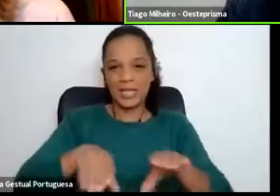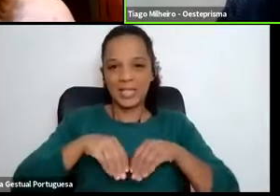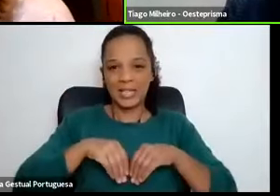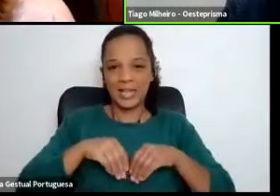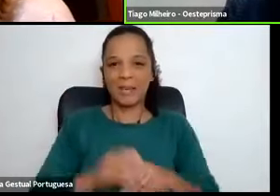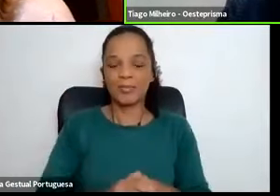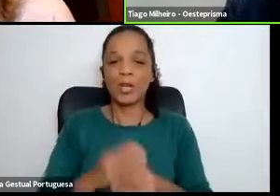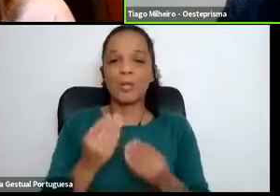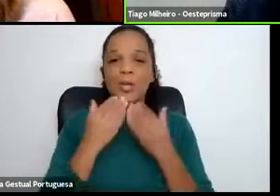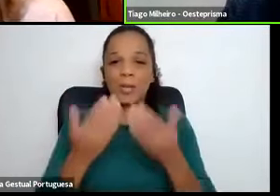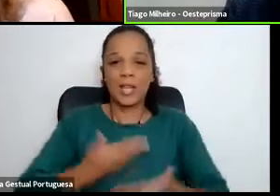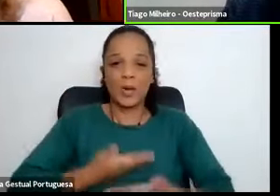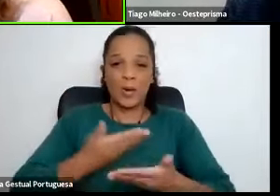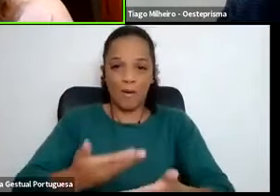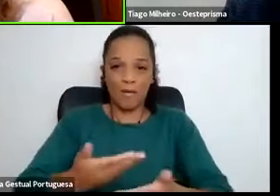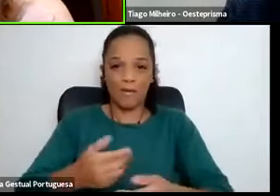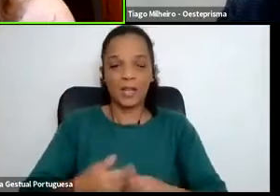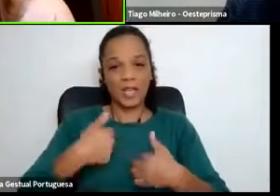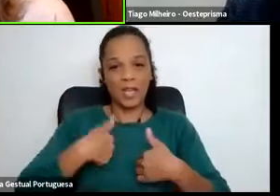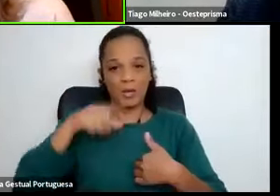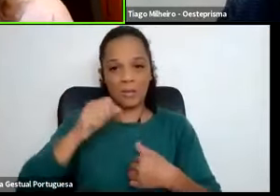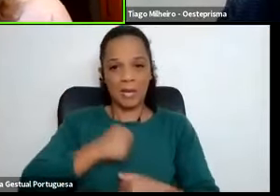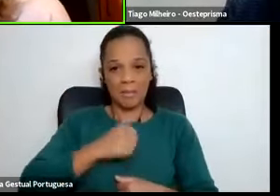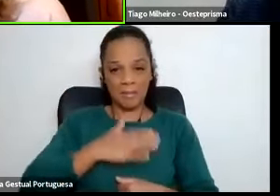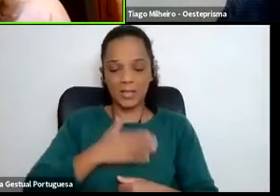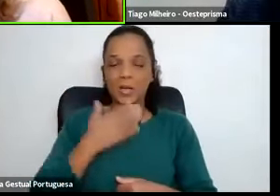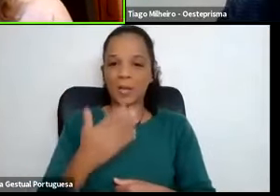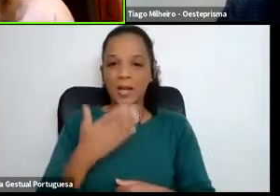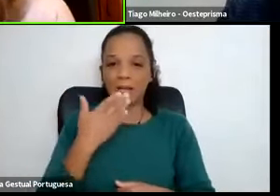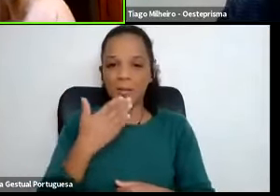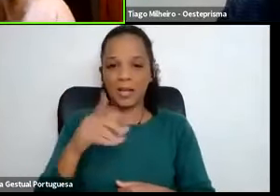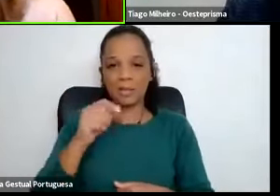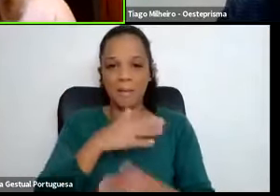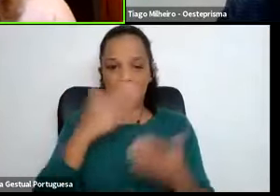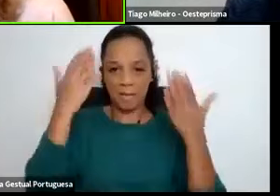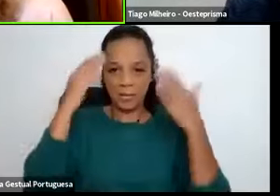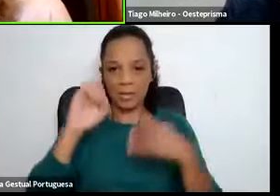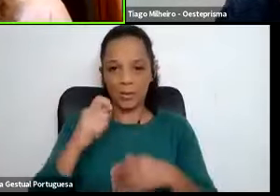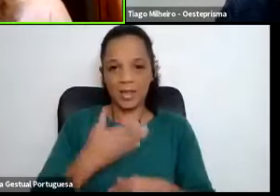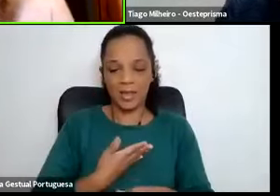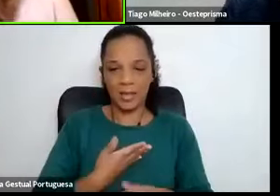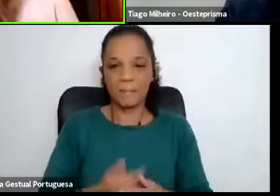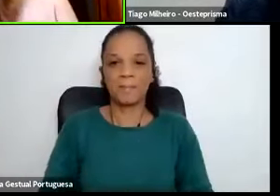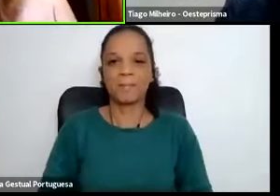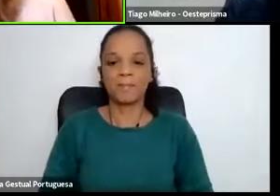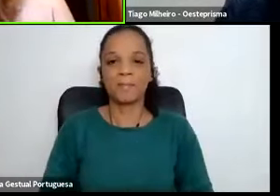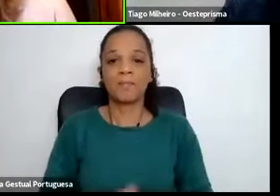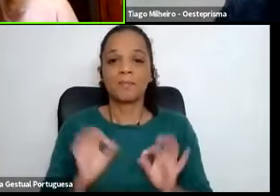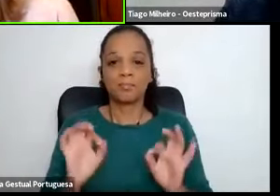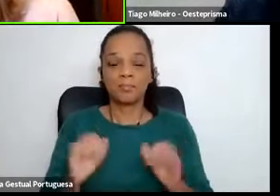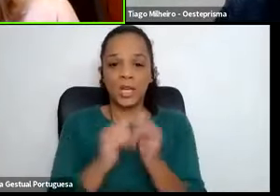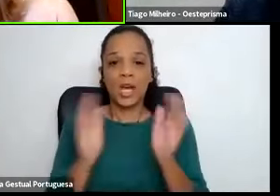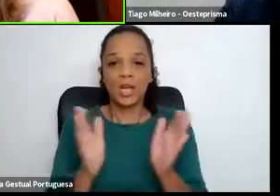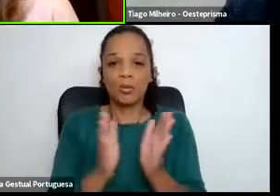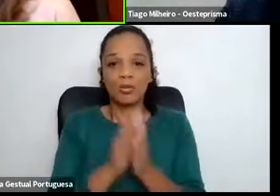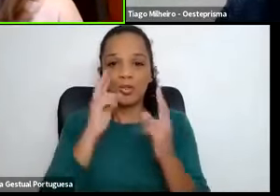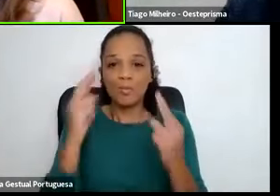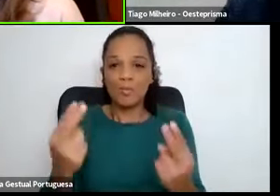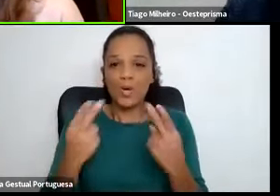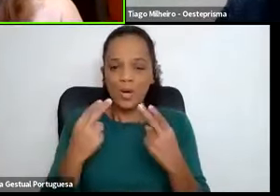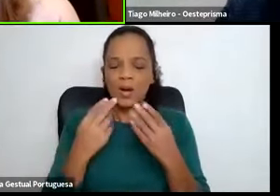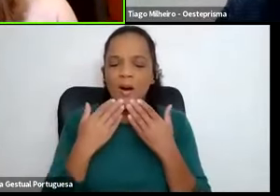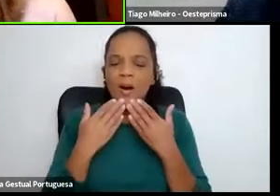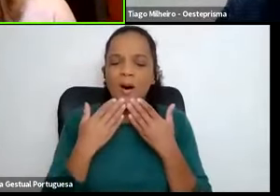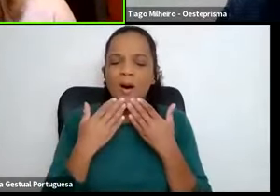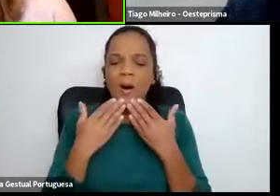Tiago. Muito obrigado por todo o convite. meu nome, é nome de Prisma. Obrigada. Muito parabéns à OED. Obrigada. A todos que nos acompanharam, muito